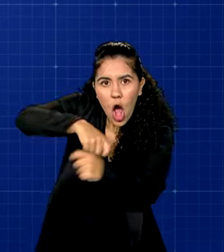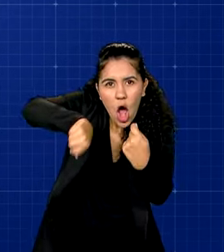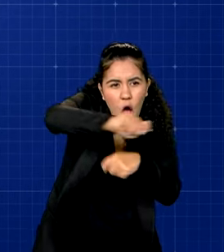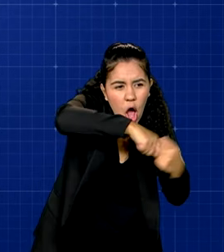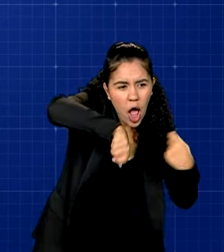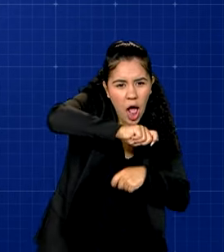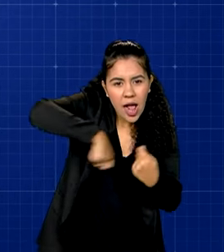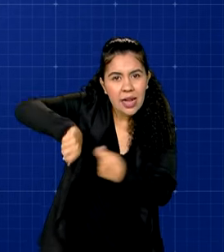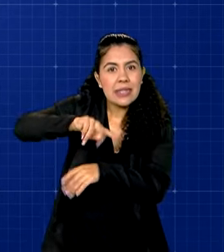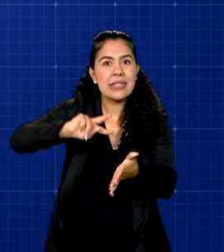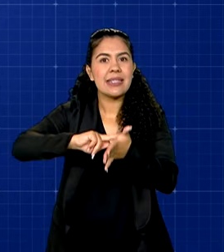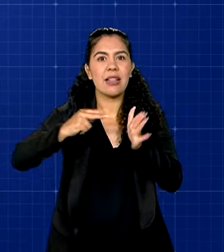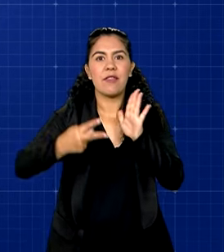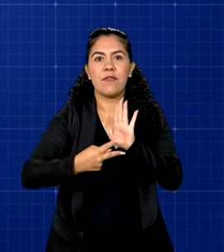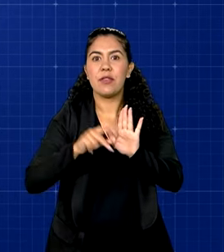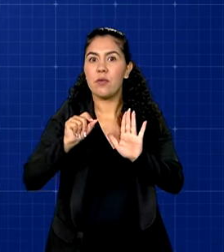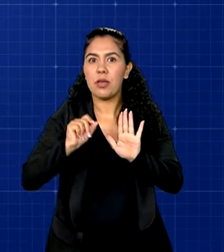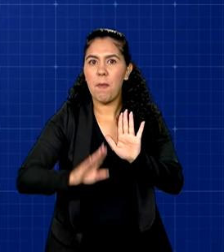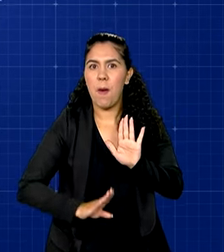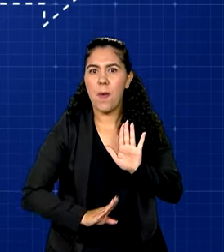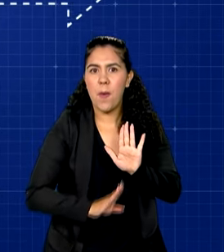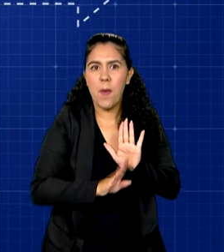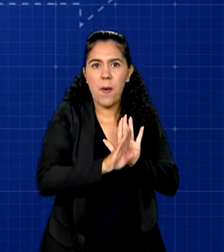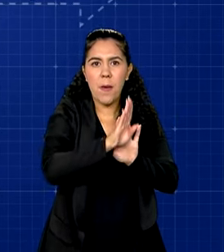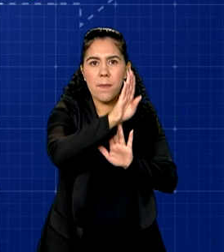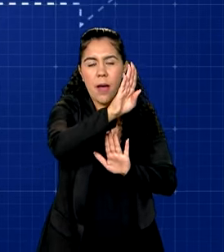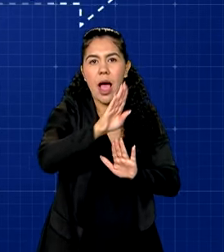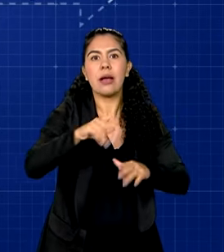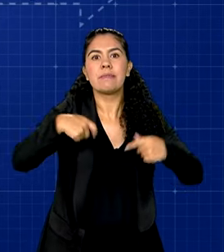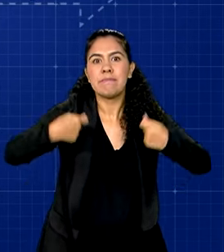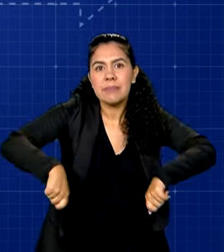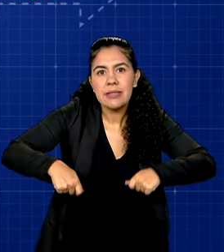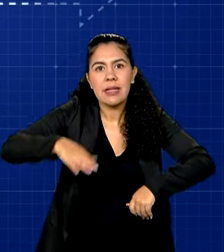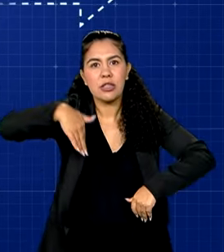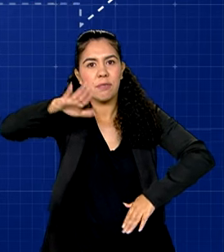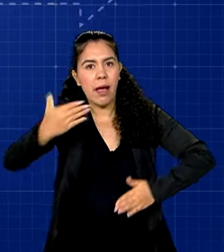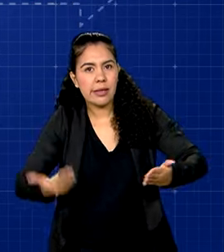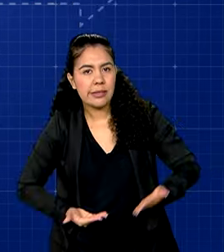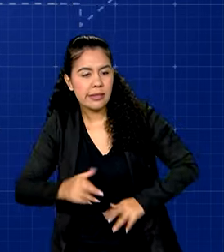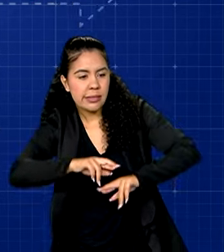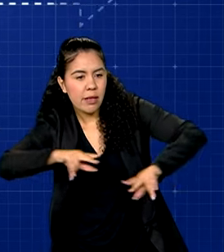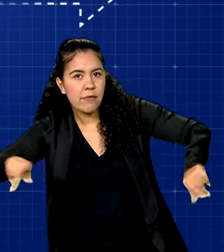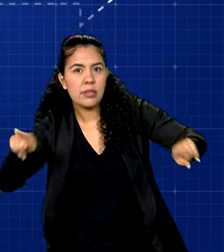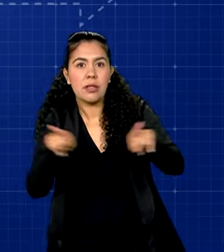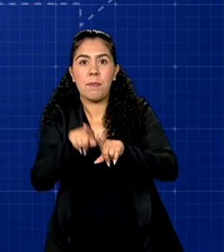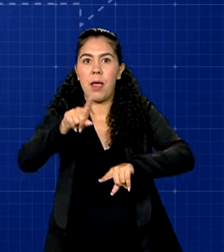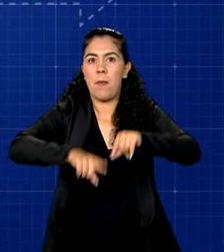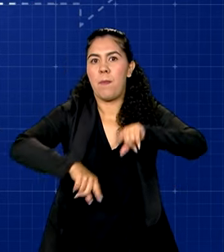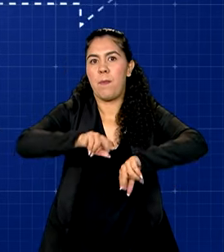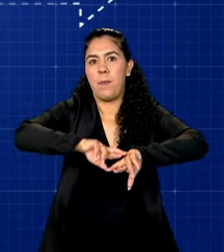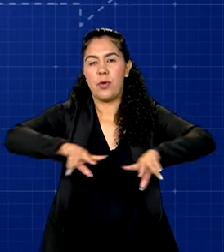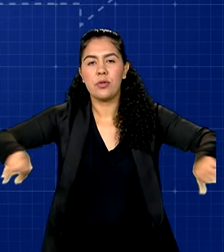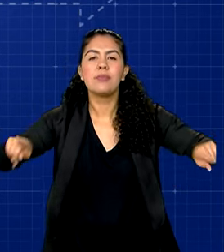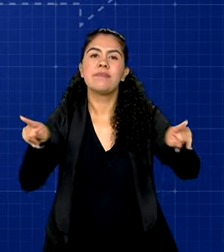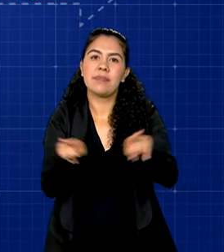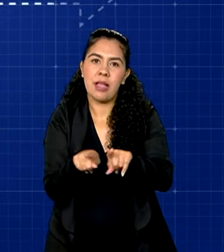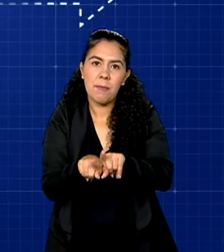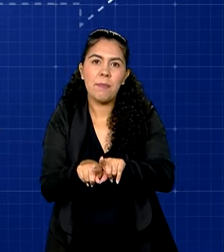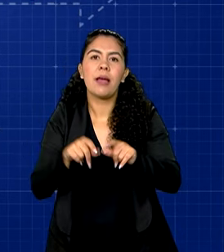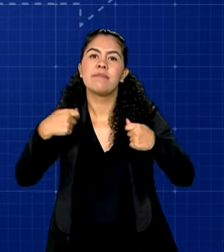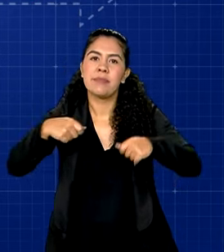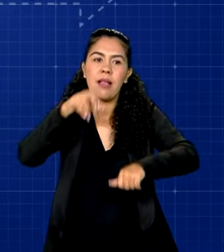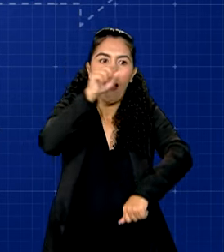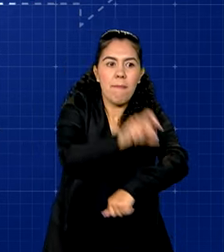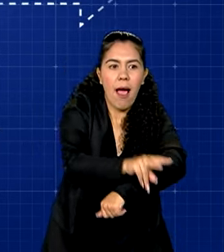sinônimo de crescimento da demanda por mais produtos e serviços. E, consequentemente, mais oferta de empregos e de